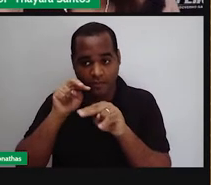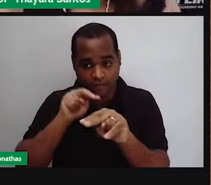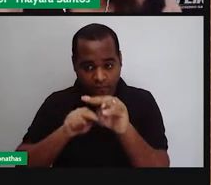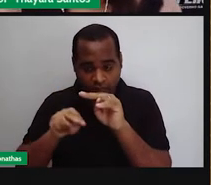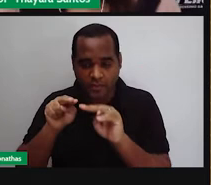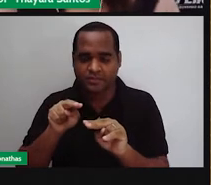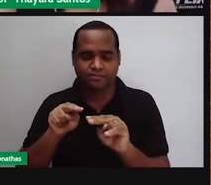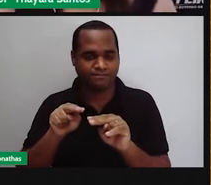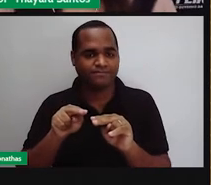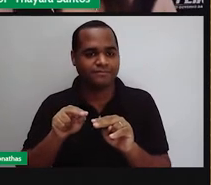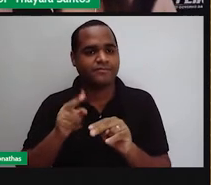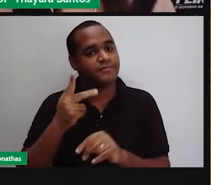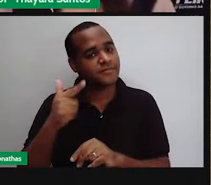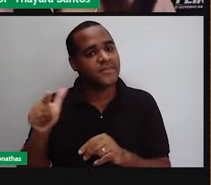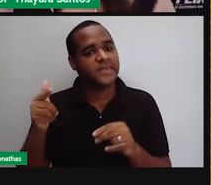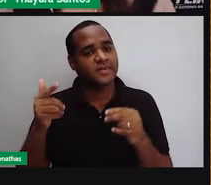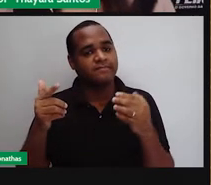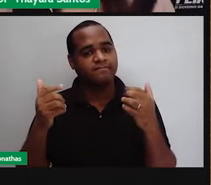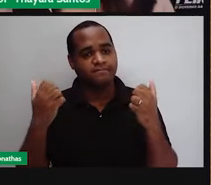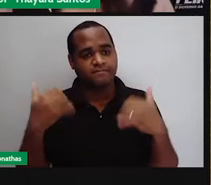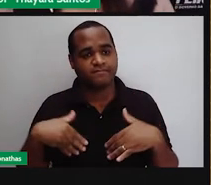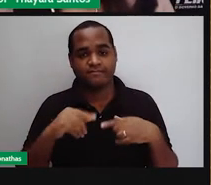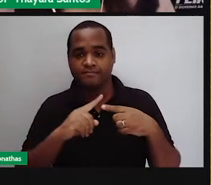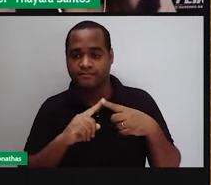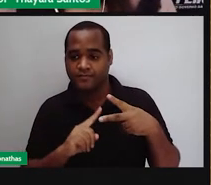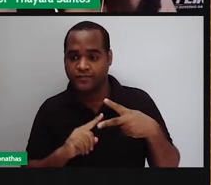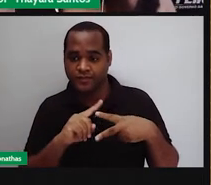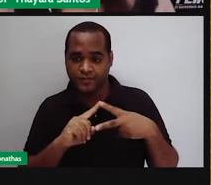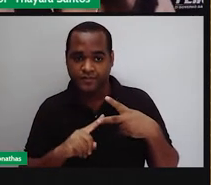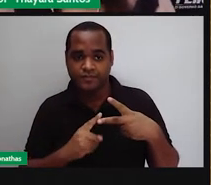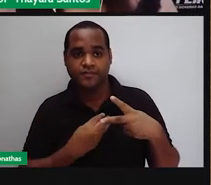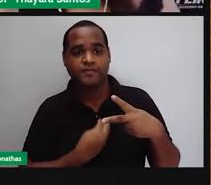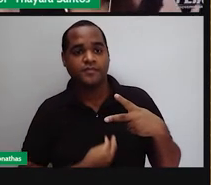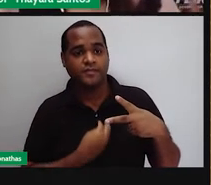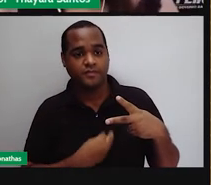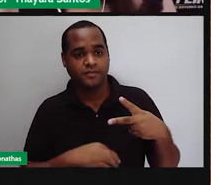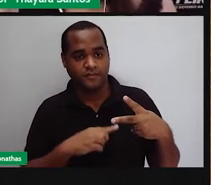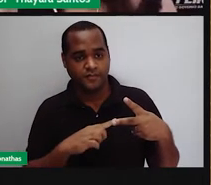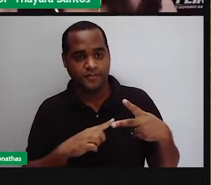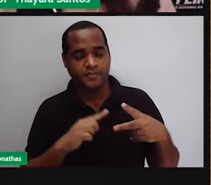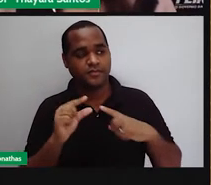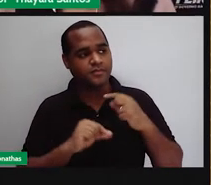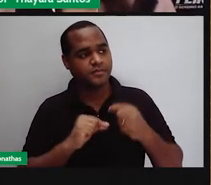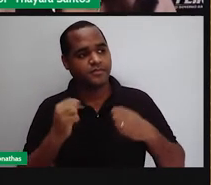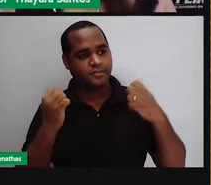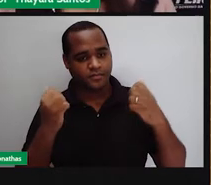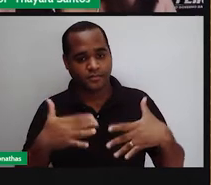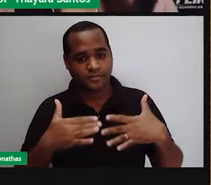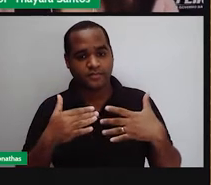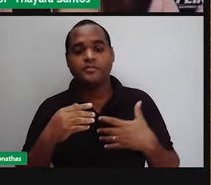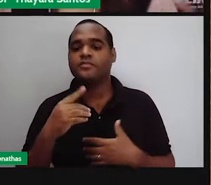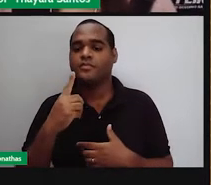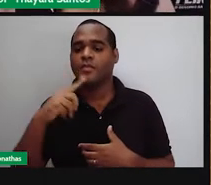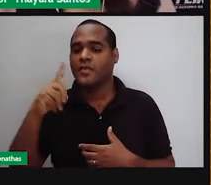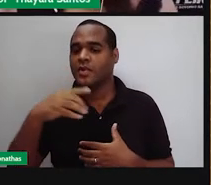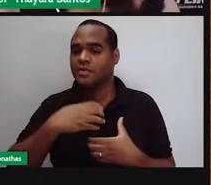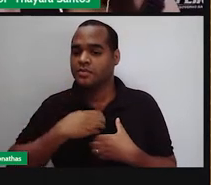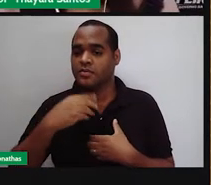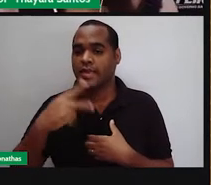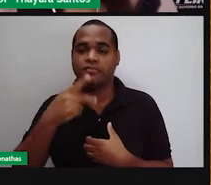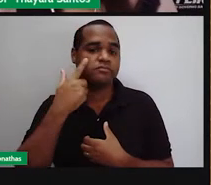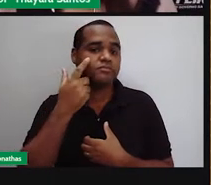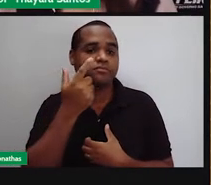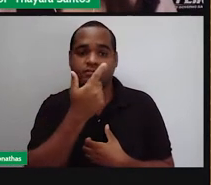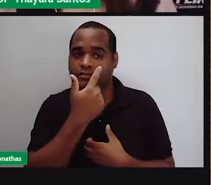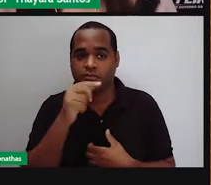de visão, na verdade. Então, são essas duas estruturas aqui que são responsáveis por fazer, por esse sentido da